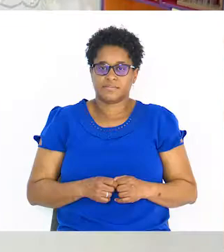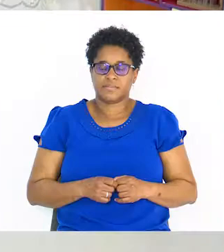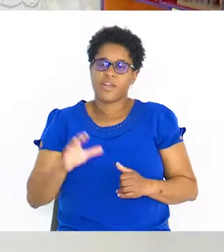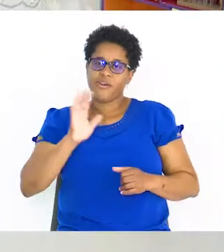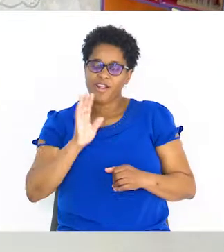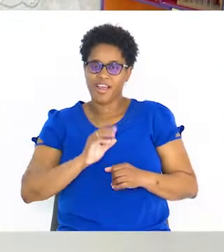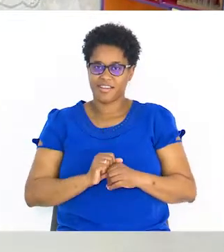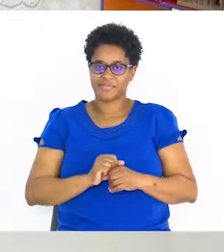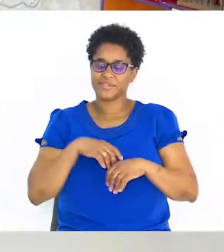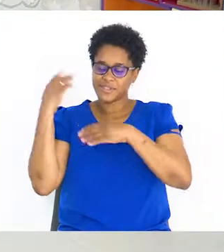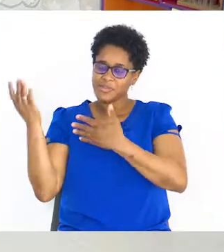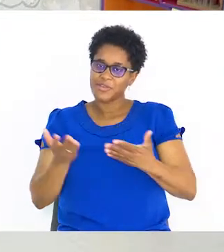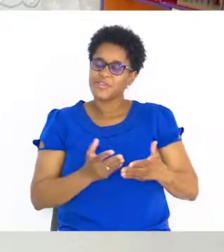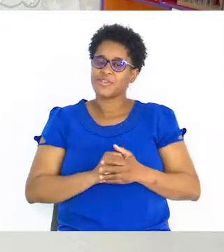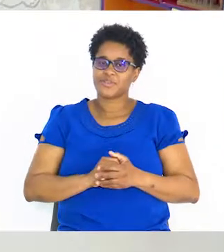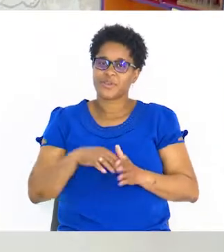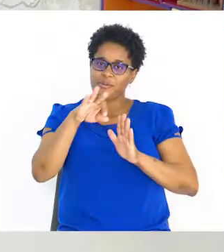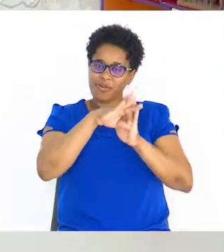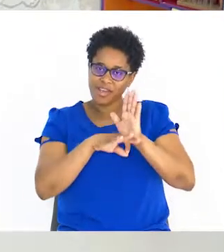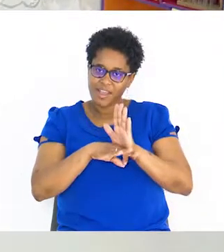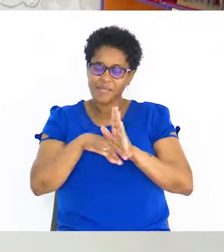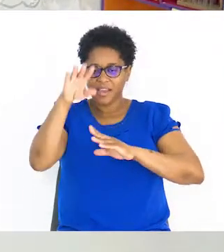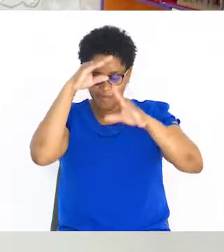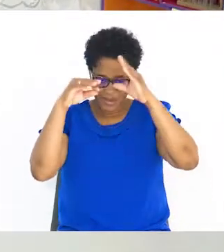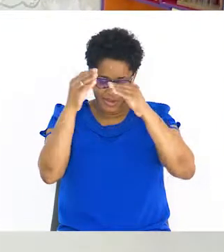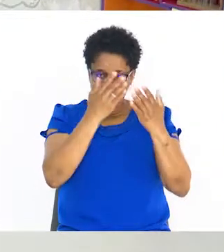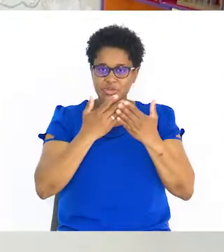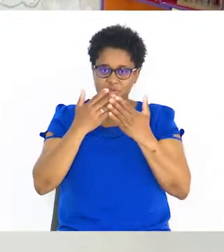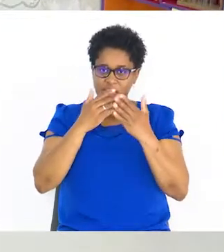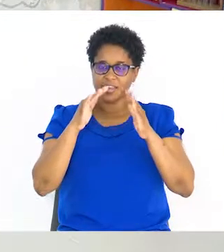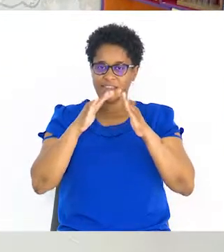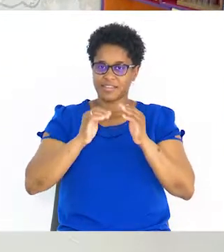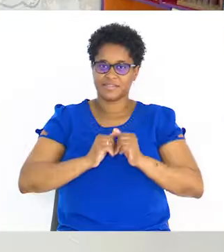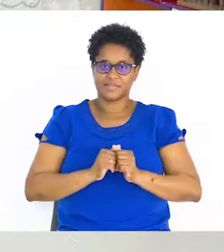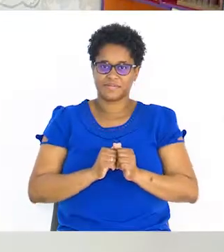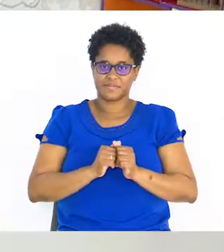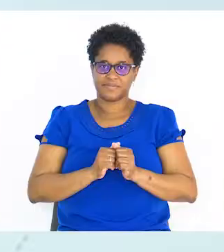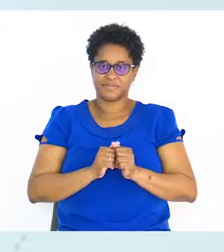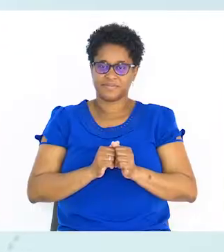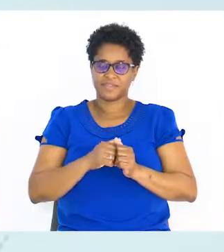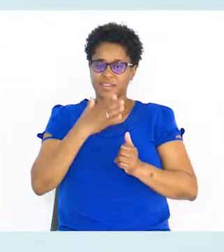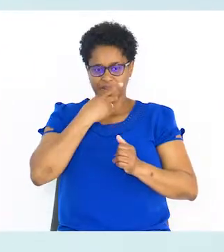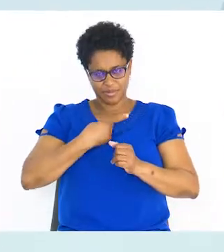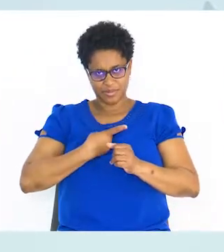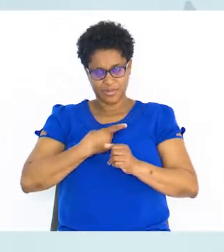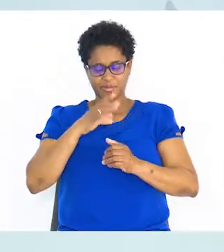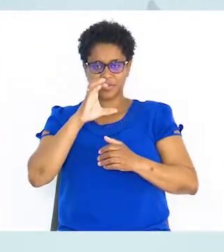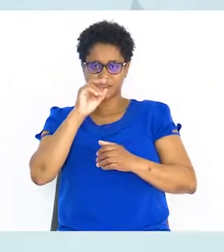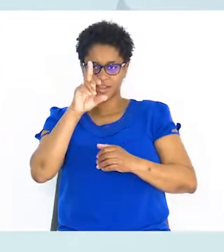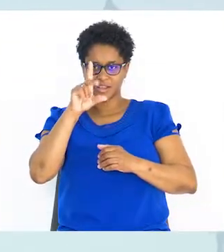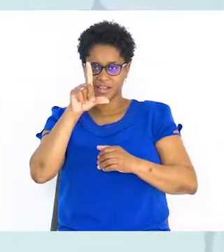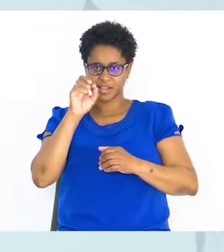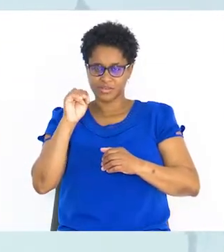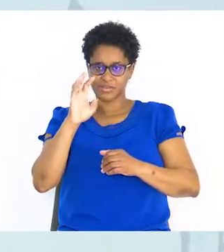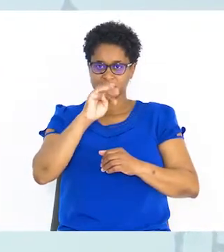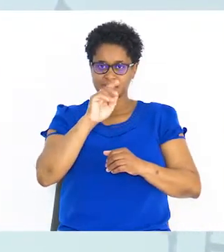Olá, sejam bem-vindos ao programa Aprender e Estudar em Casa. Sou Carlos